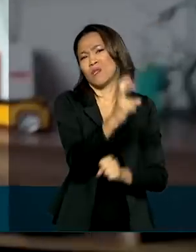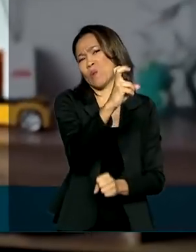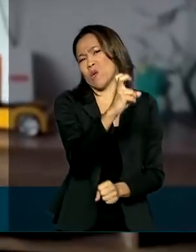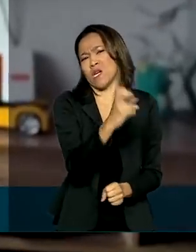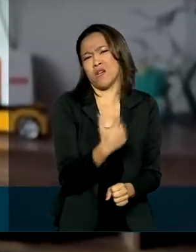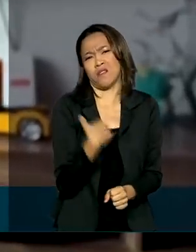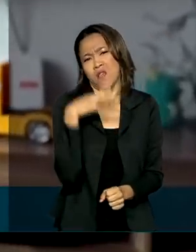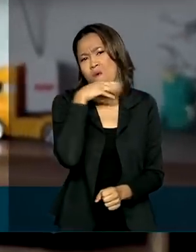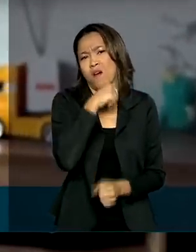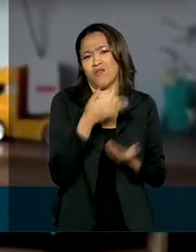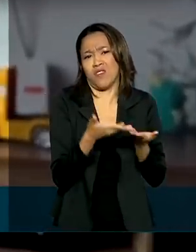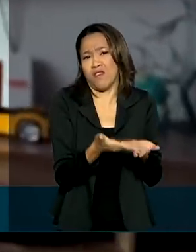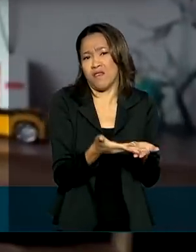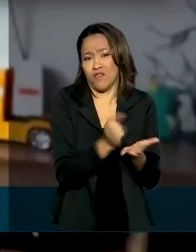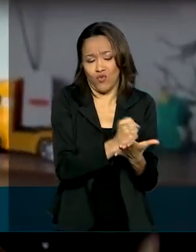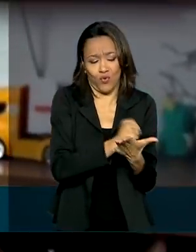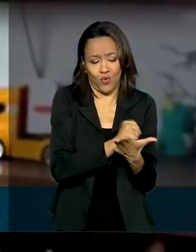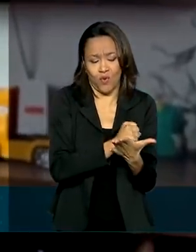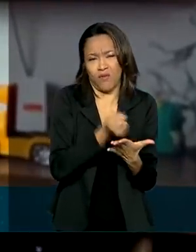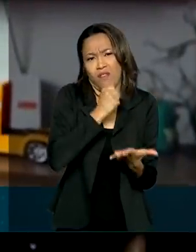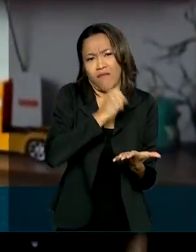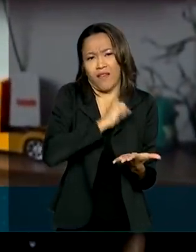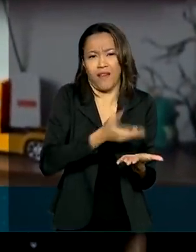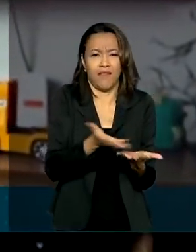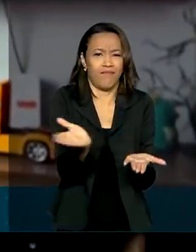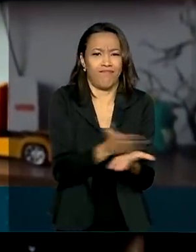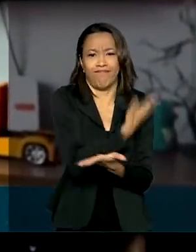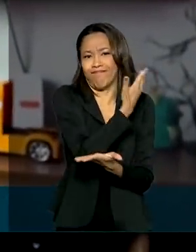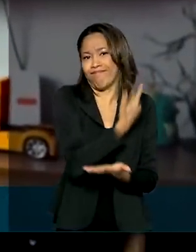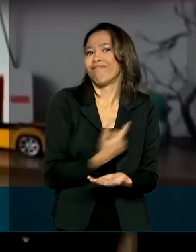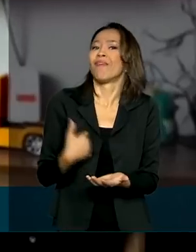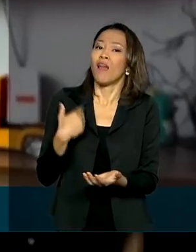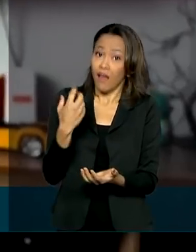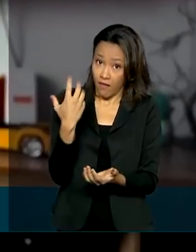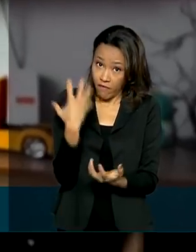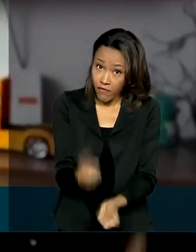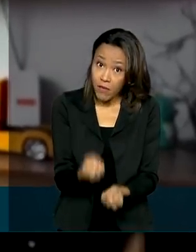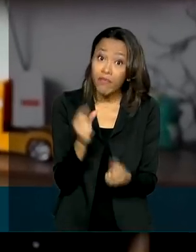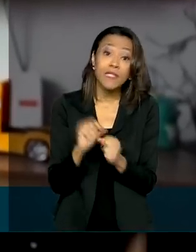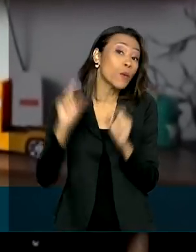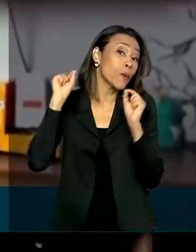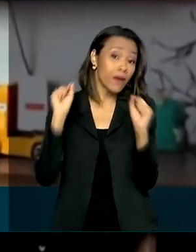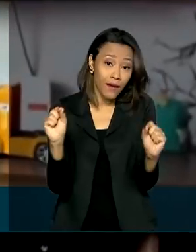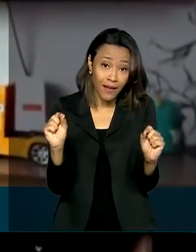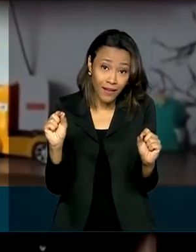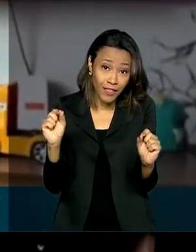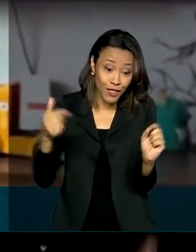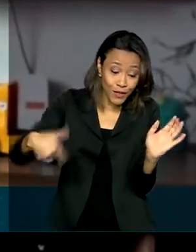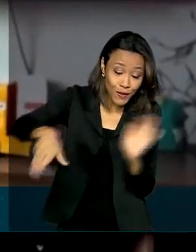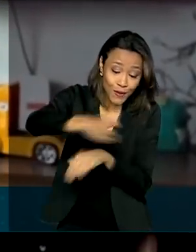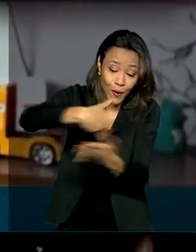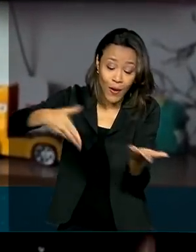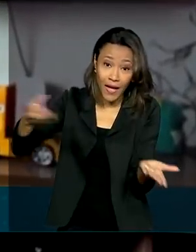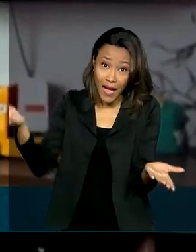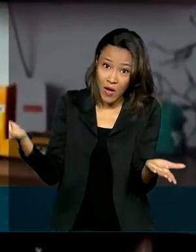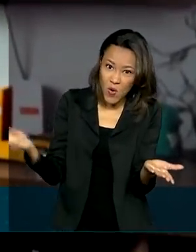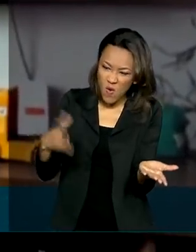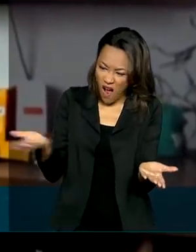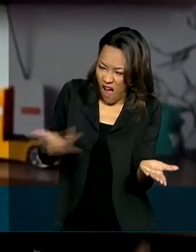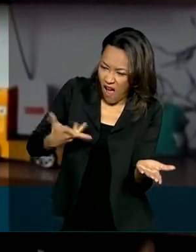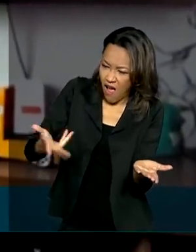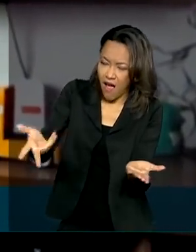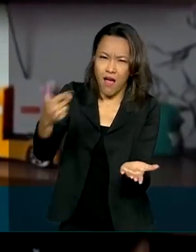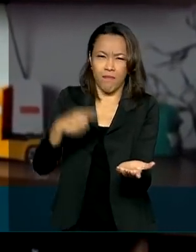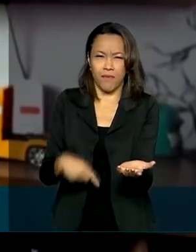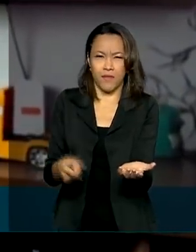Eu acho que está muito velhinho, então a gente vai fazer o quê? Trocar para um Xbox muito mais rápido,